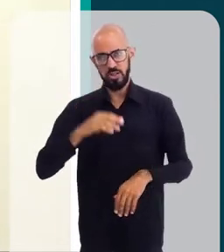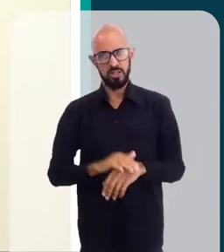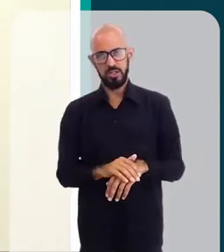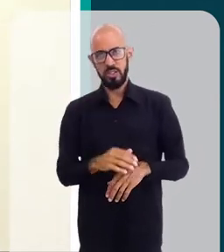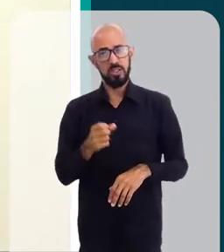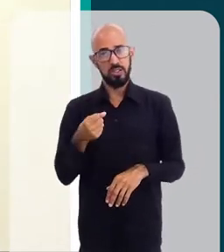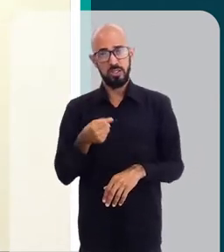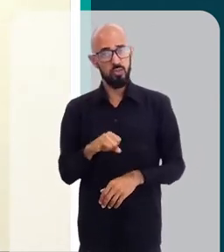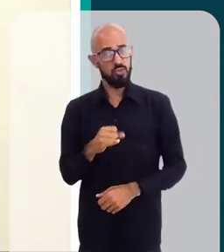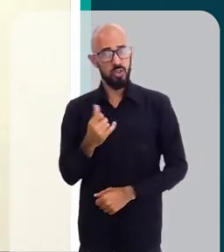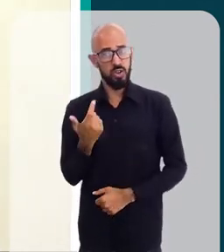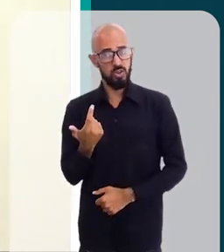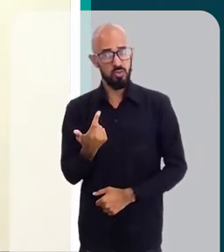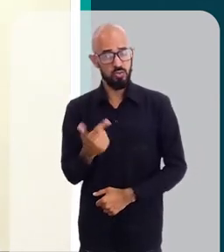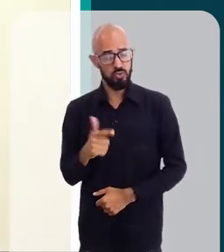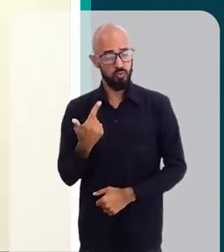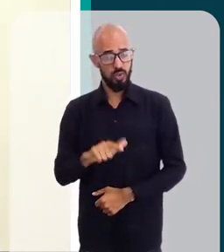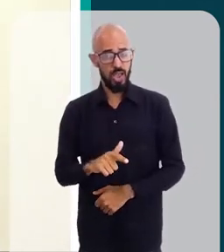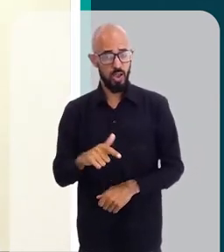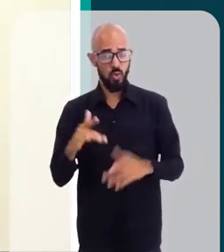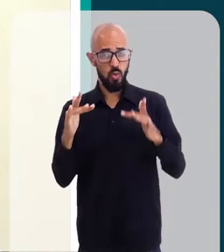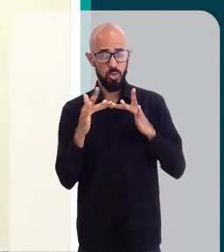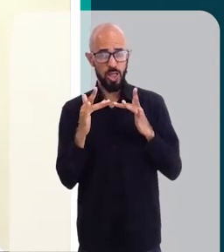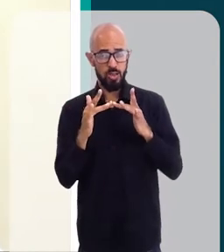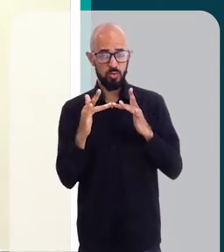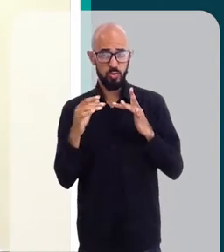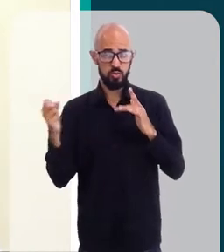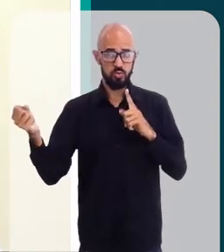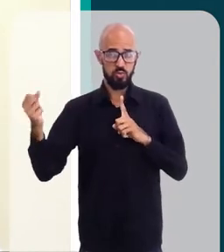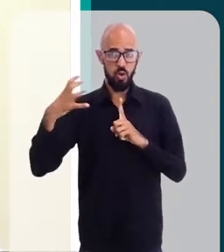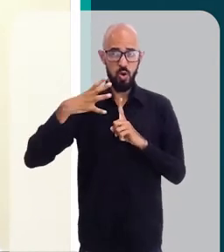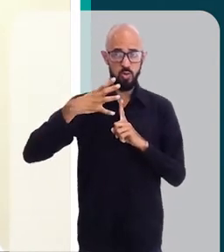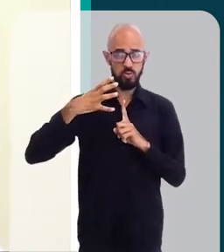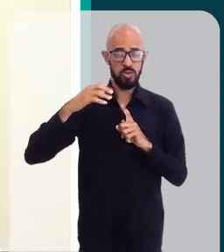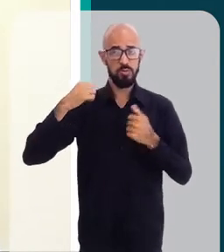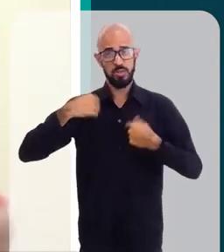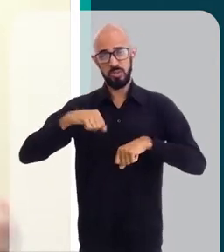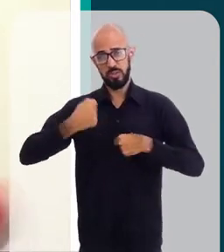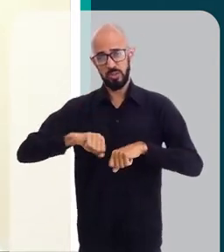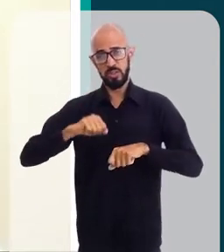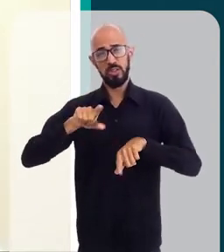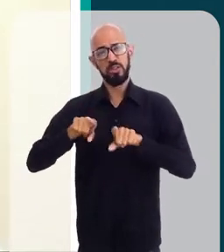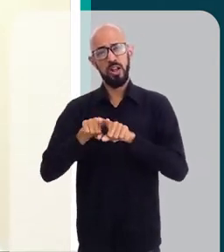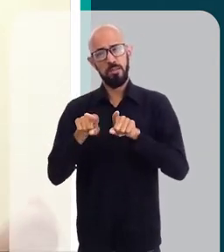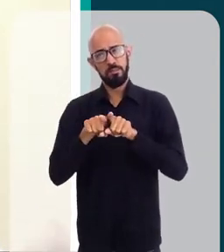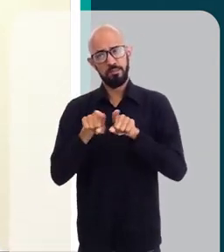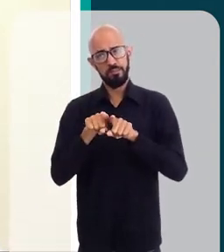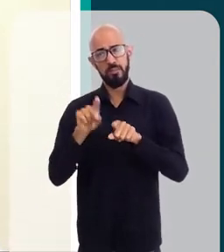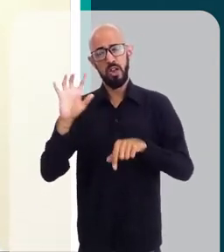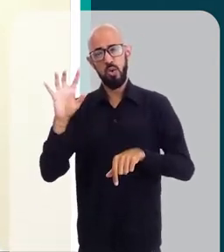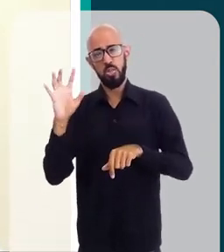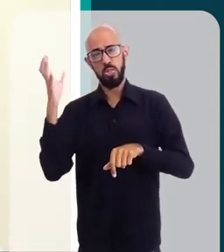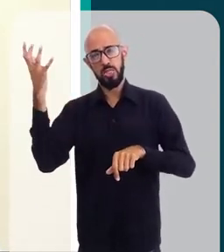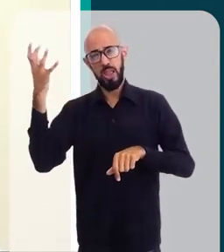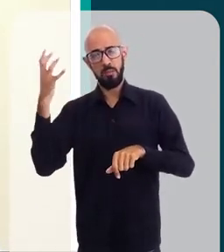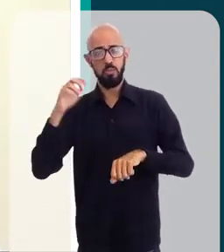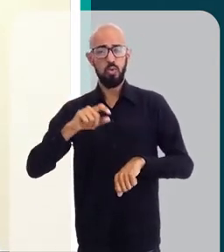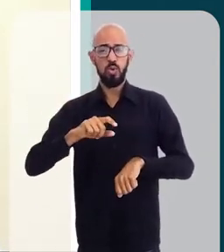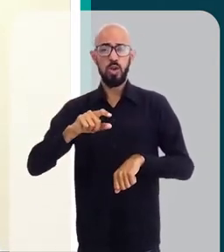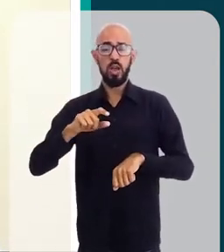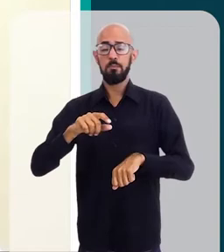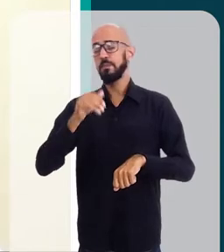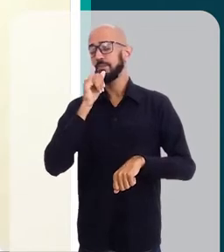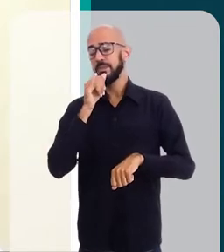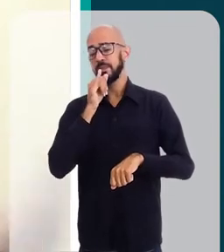Se você não estiver muito exposto ao sol, você pode reaplicar até com um tempo menor.